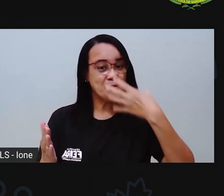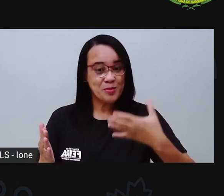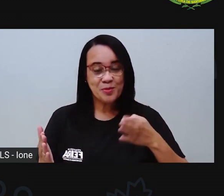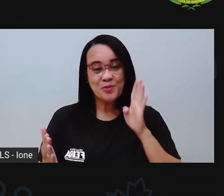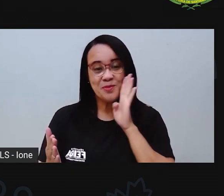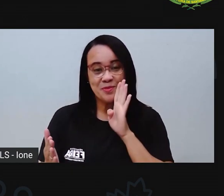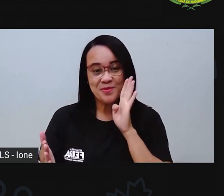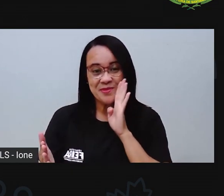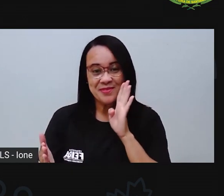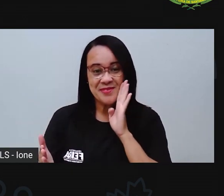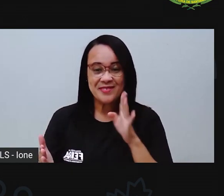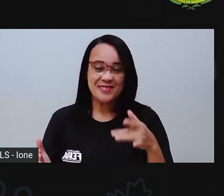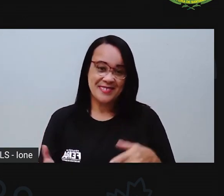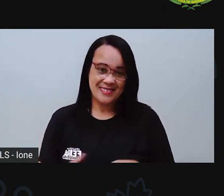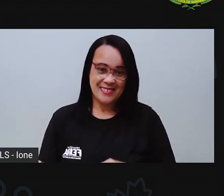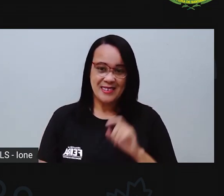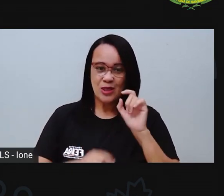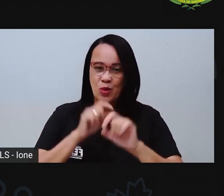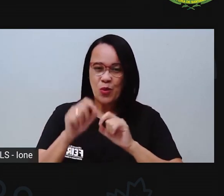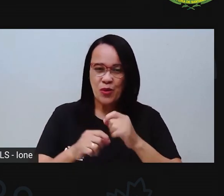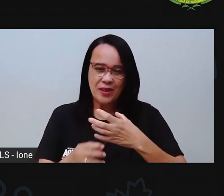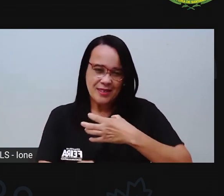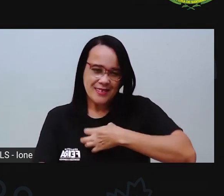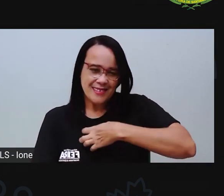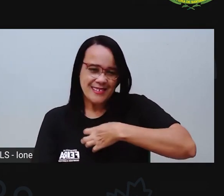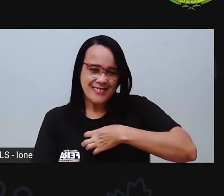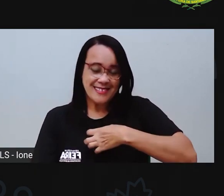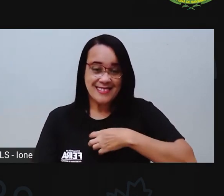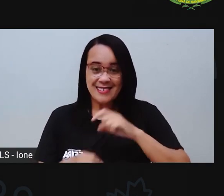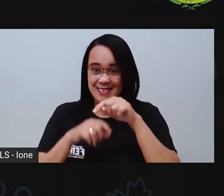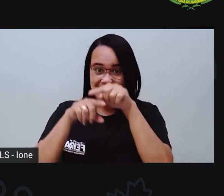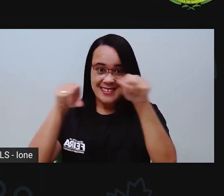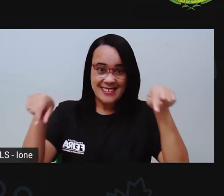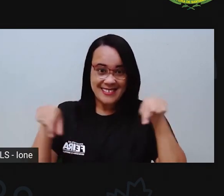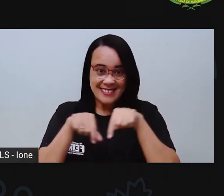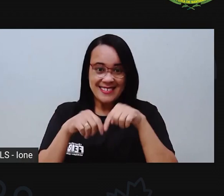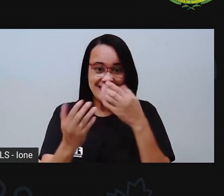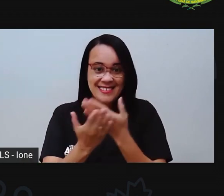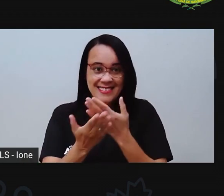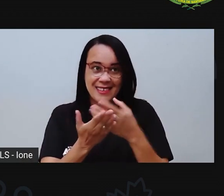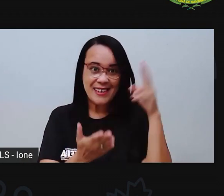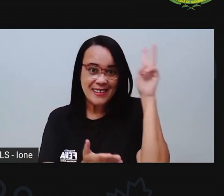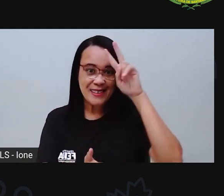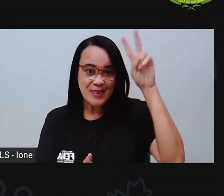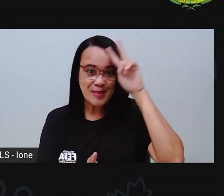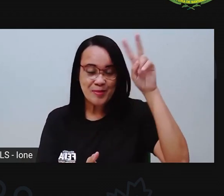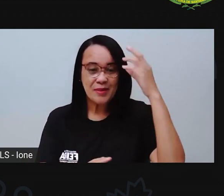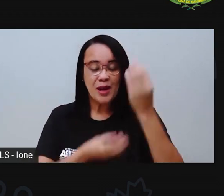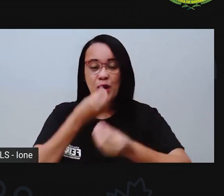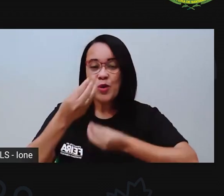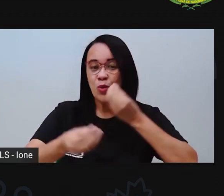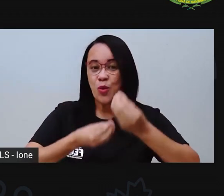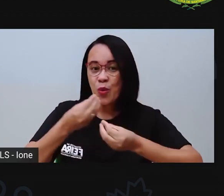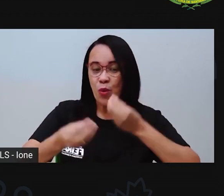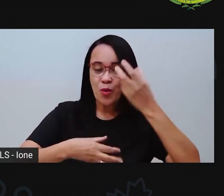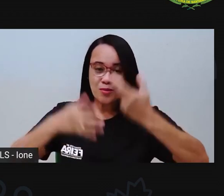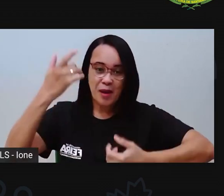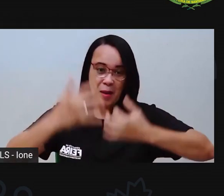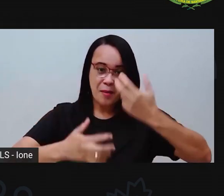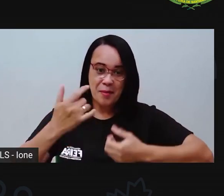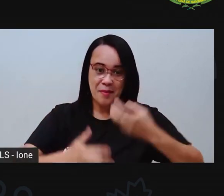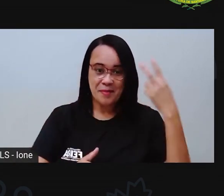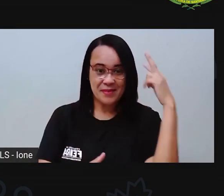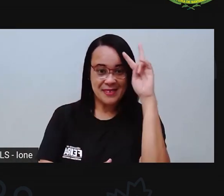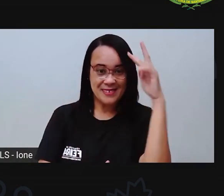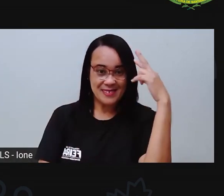para vocês se sentirem, se sentirem um gostinho da sala de aula, lembrarem como é a contação de histórias, aquelas crianças que não